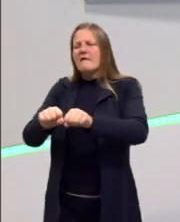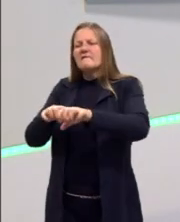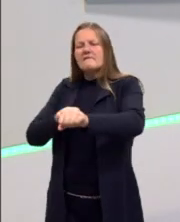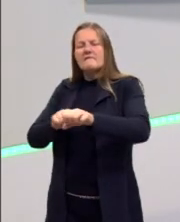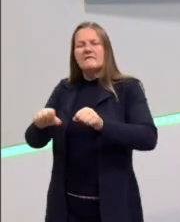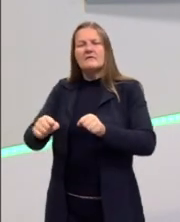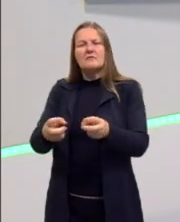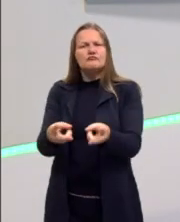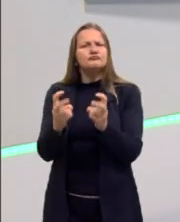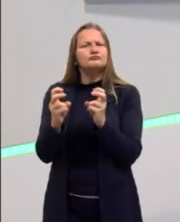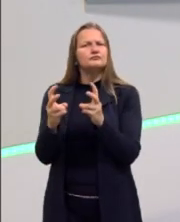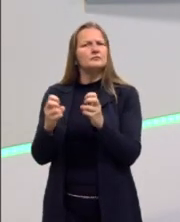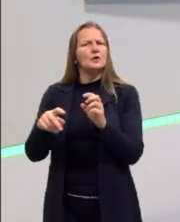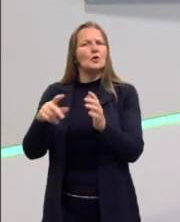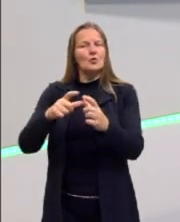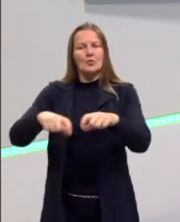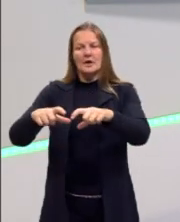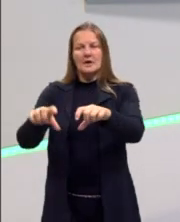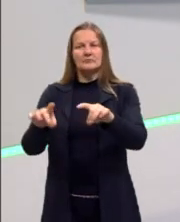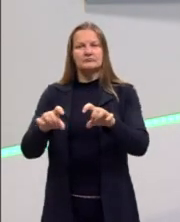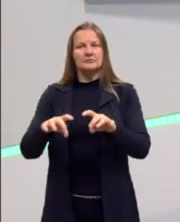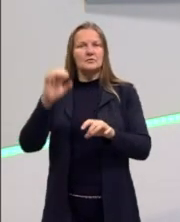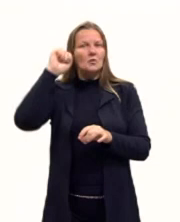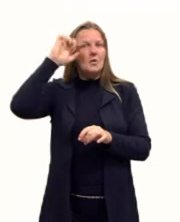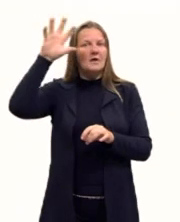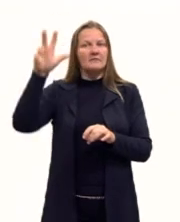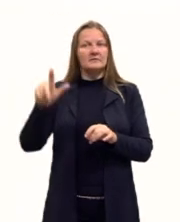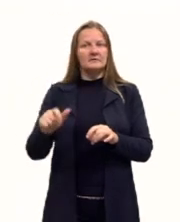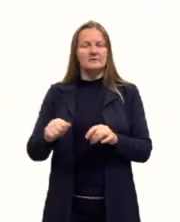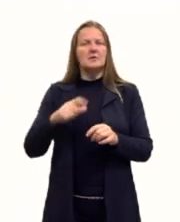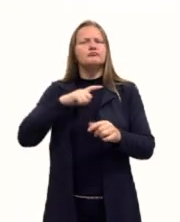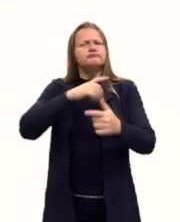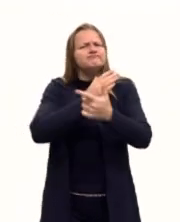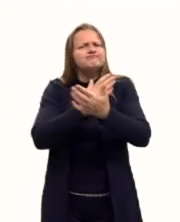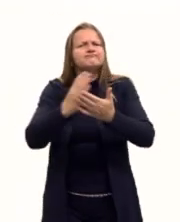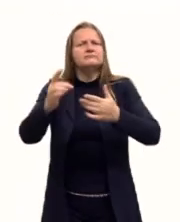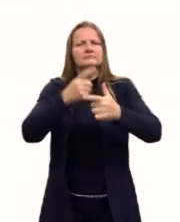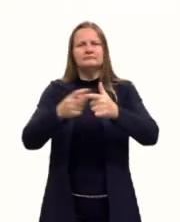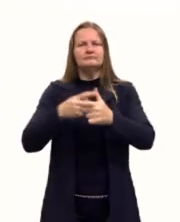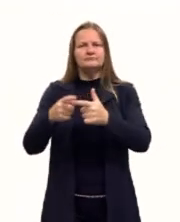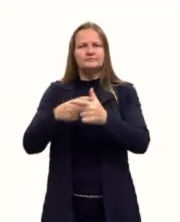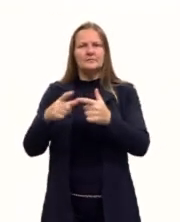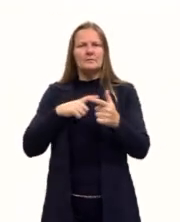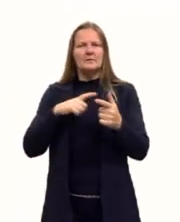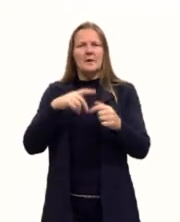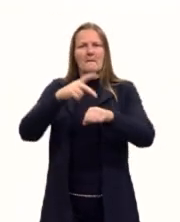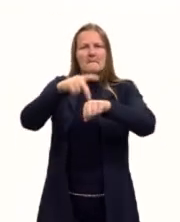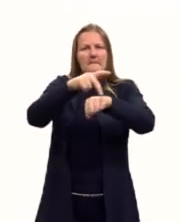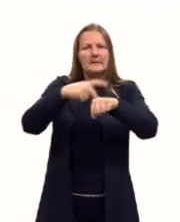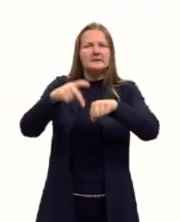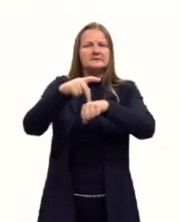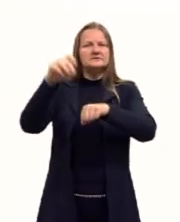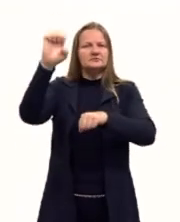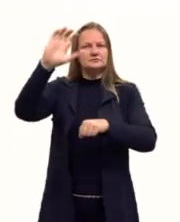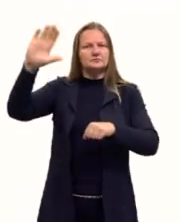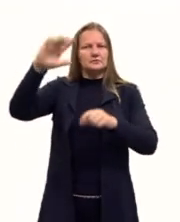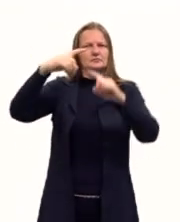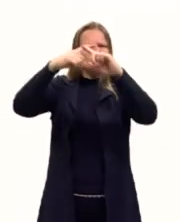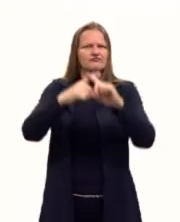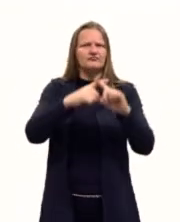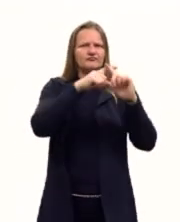explorar aquele lugar? Como estava começando a ter problemas, disputas entre os países europeus,